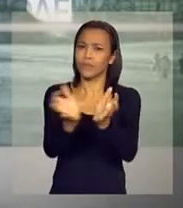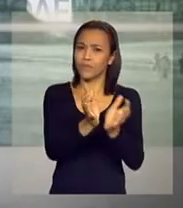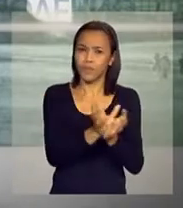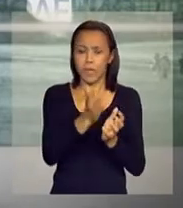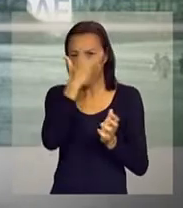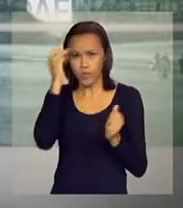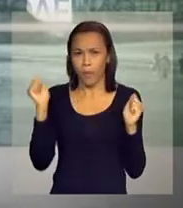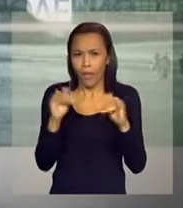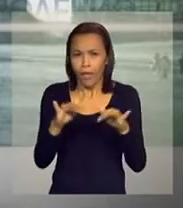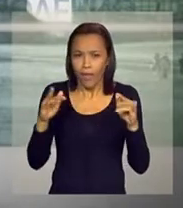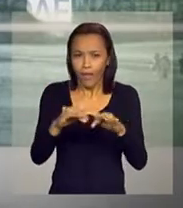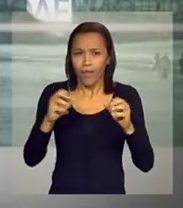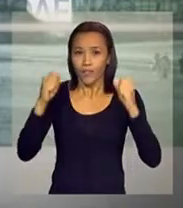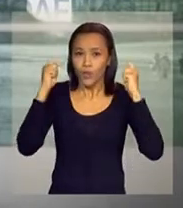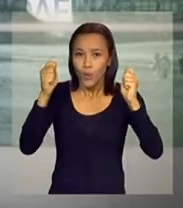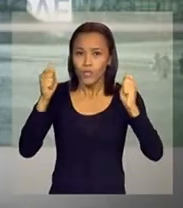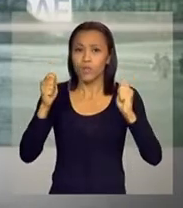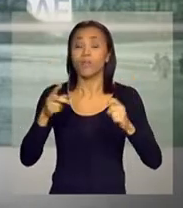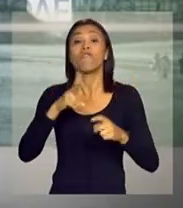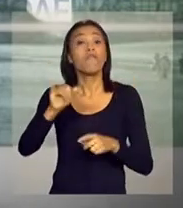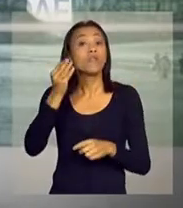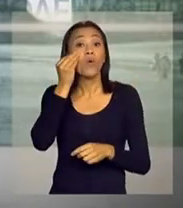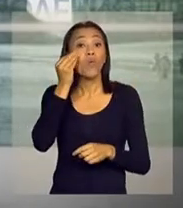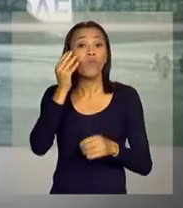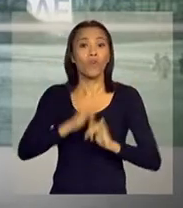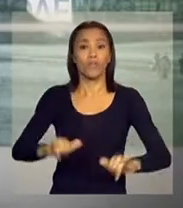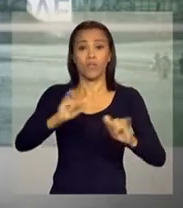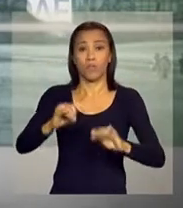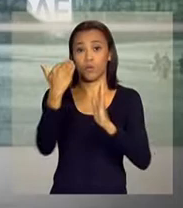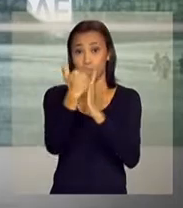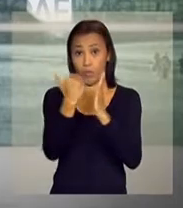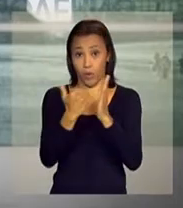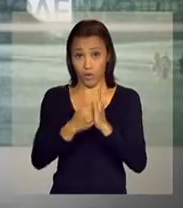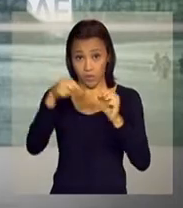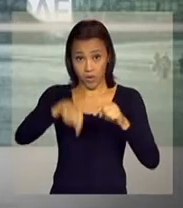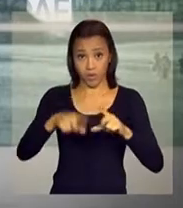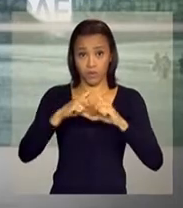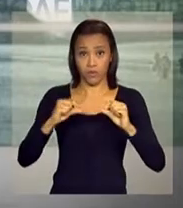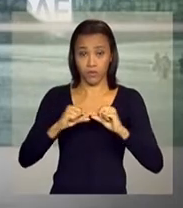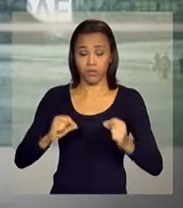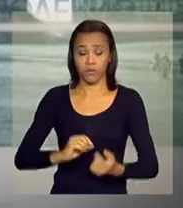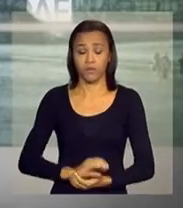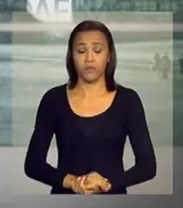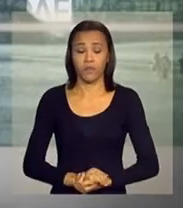fluxo de torcedores. Veja como foi o lançamento do programa em Brasília.